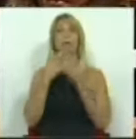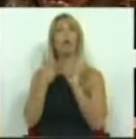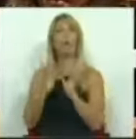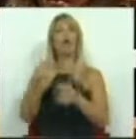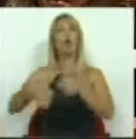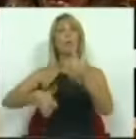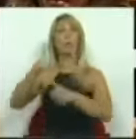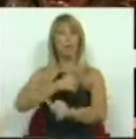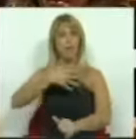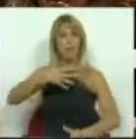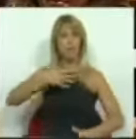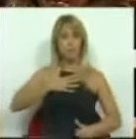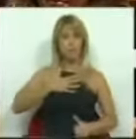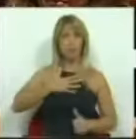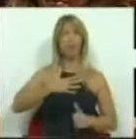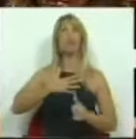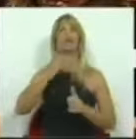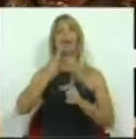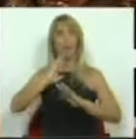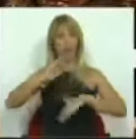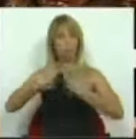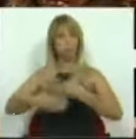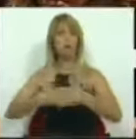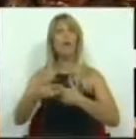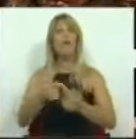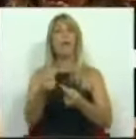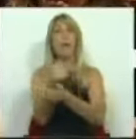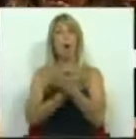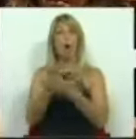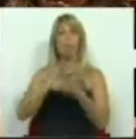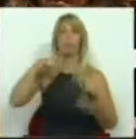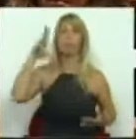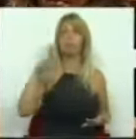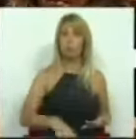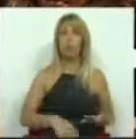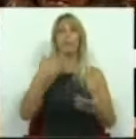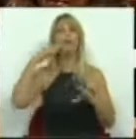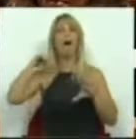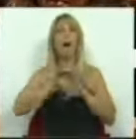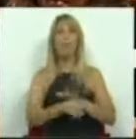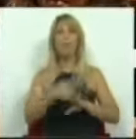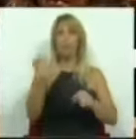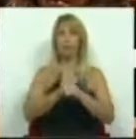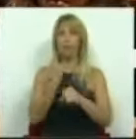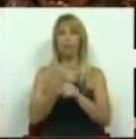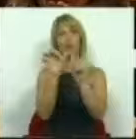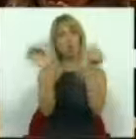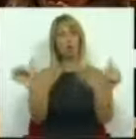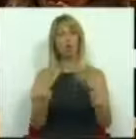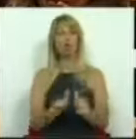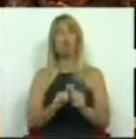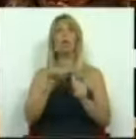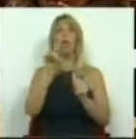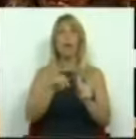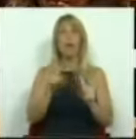empresas e a atratividade da economia portuguesa, aprofundando a gestão sistémica e assegurando a sustentabilidade